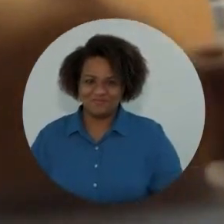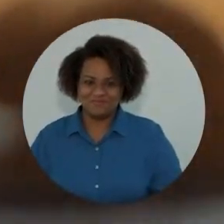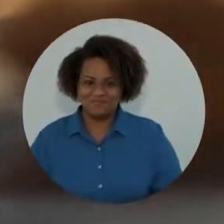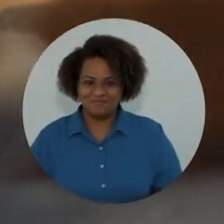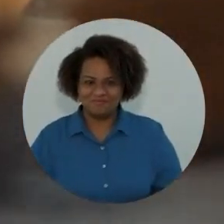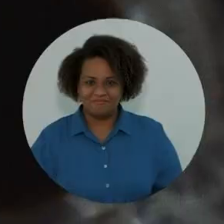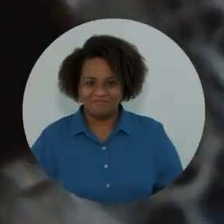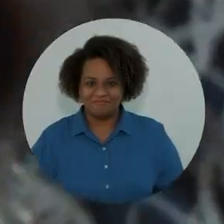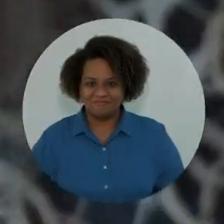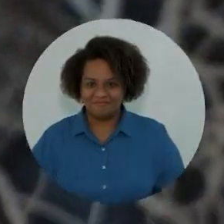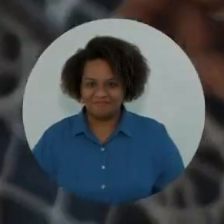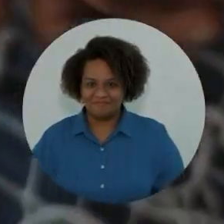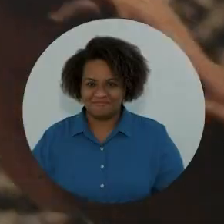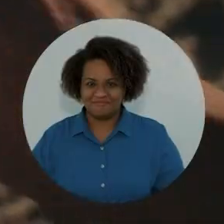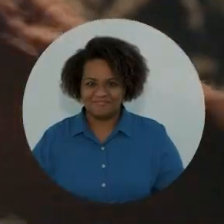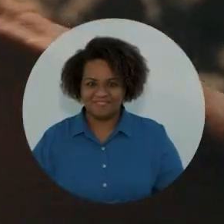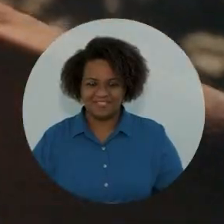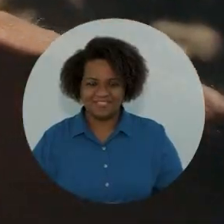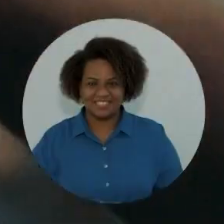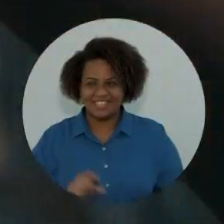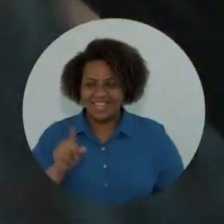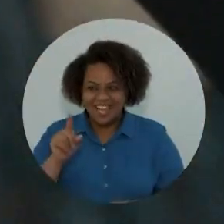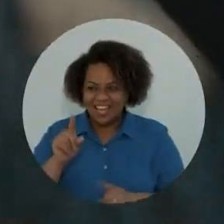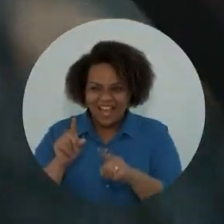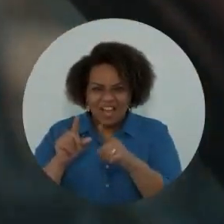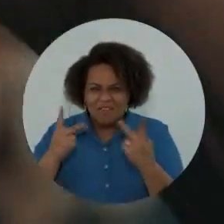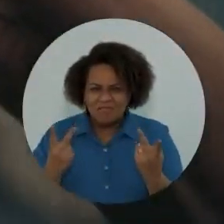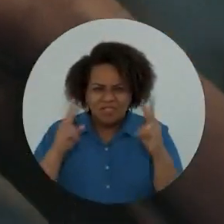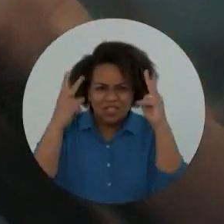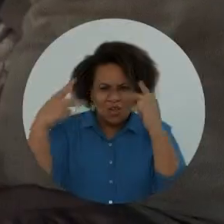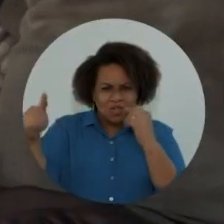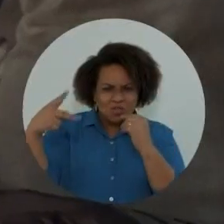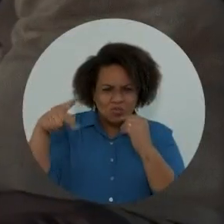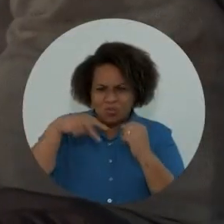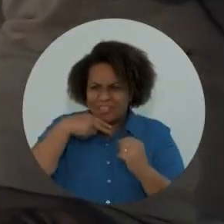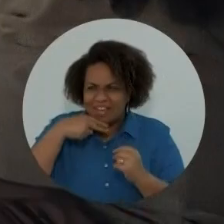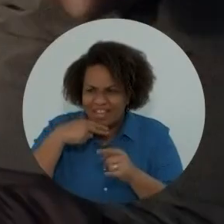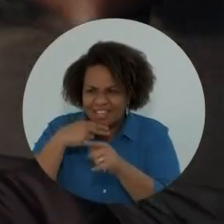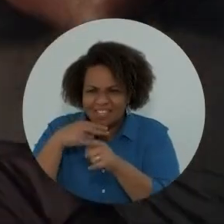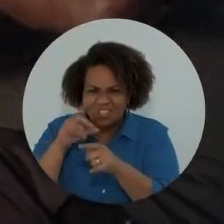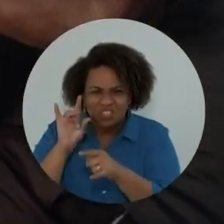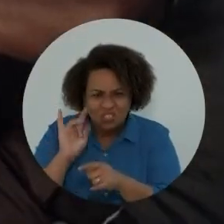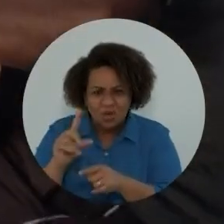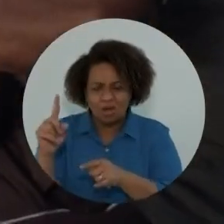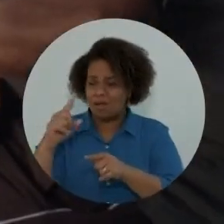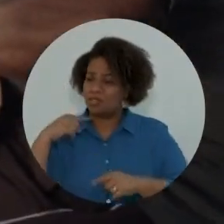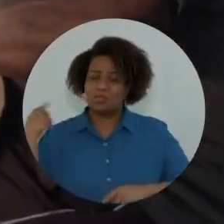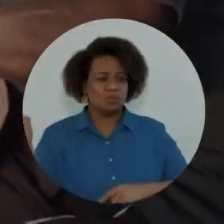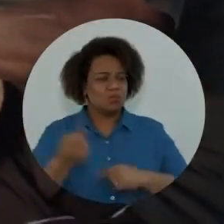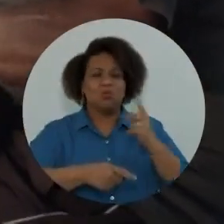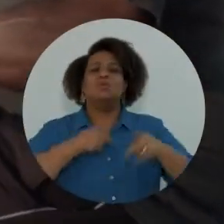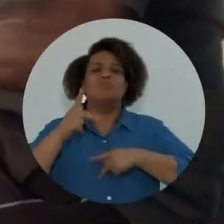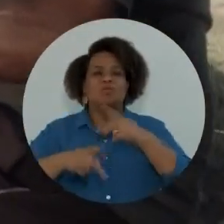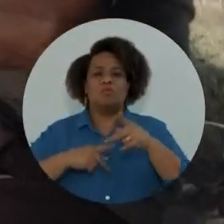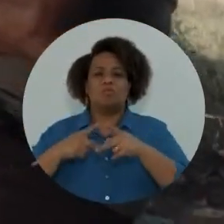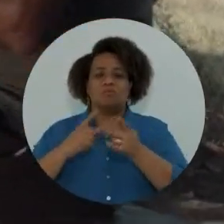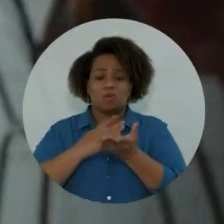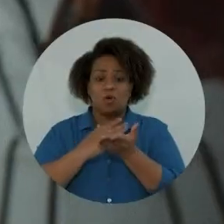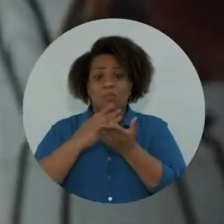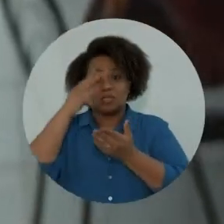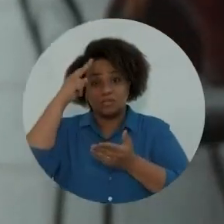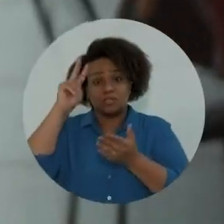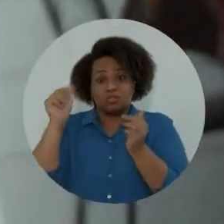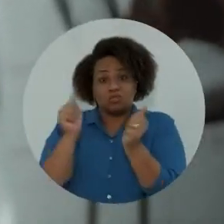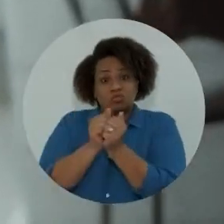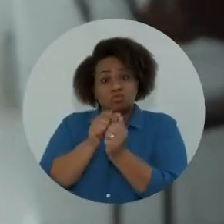Essa não vai ser uma vitória só sua. Vai ser uma vitória do povo. A gente começou a nossa história do seu lado. E